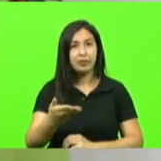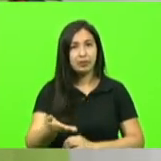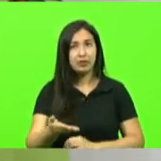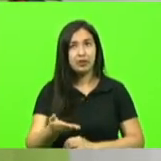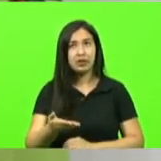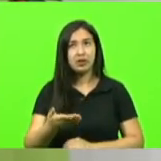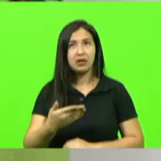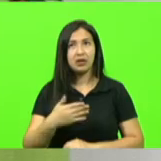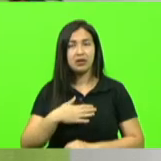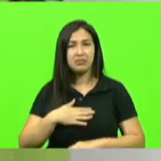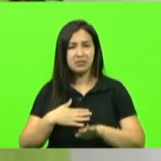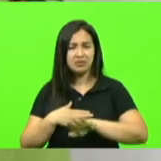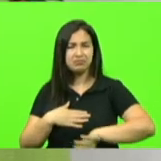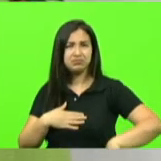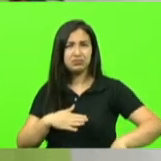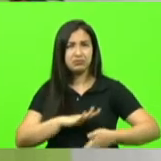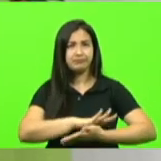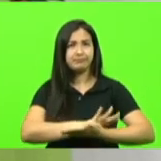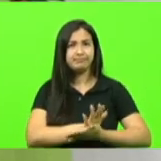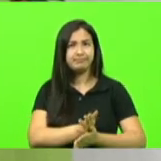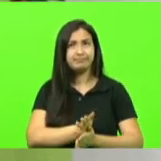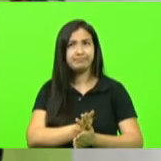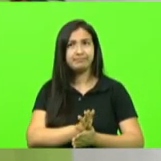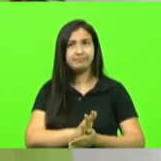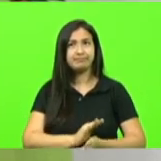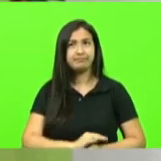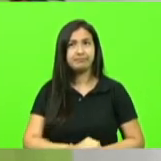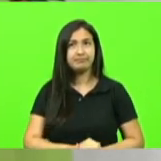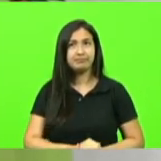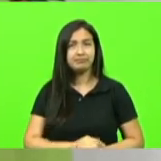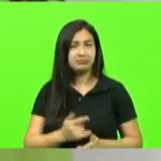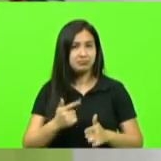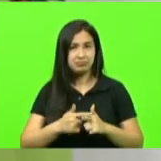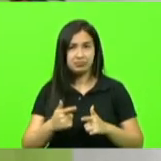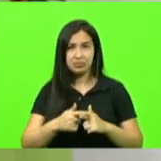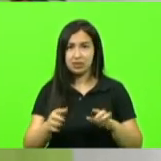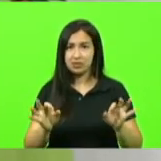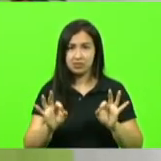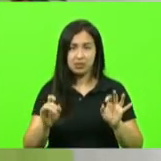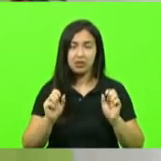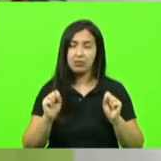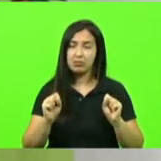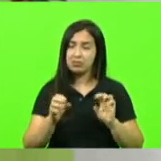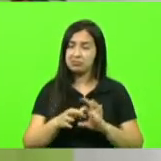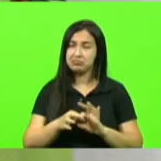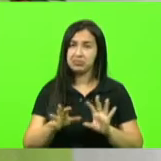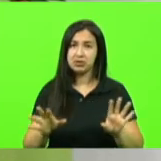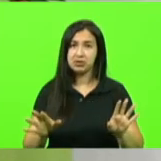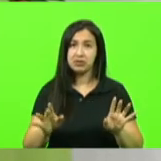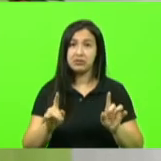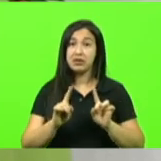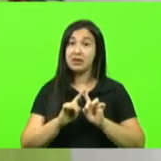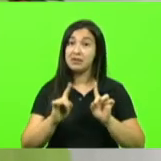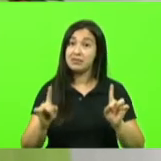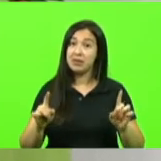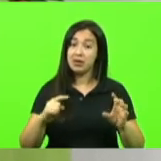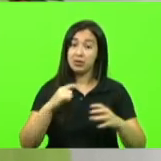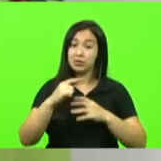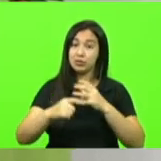atrás humilhado não tem problema pode fazer só que o mundo dá a volta